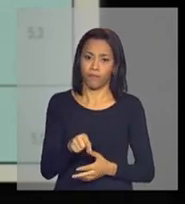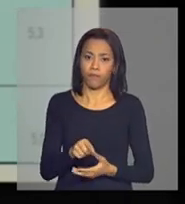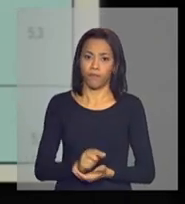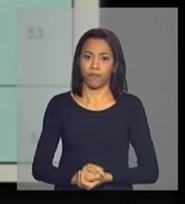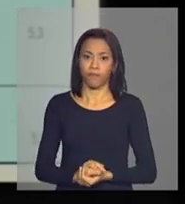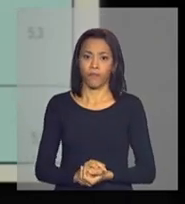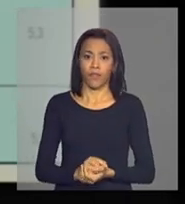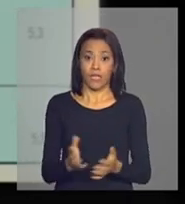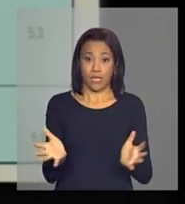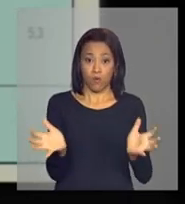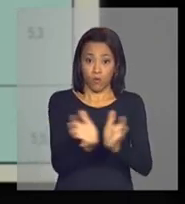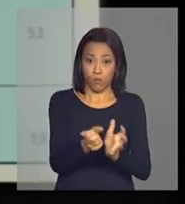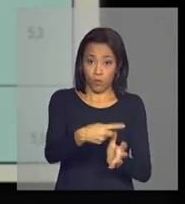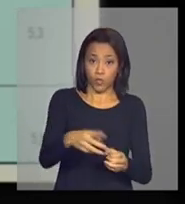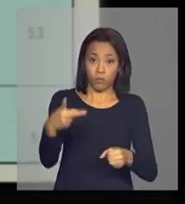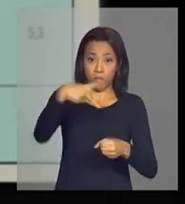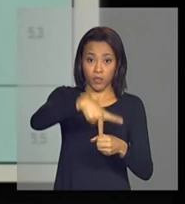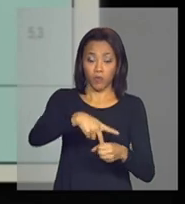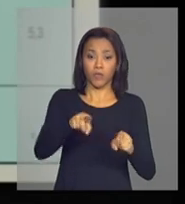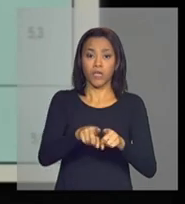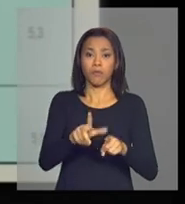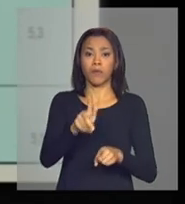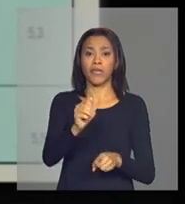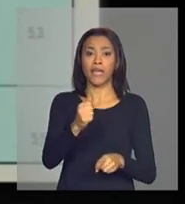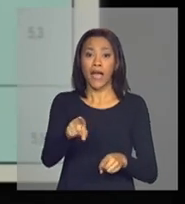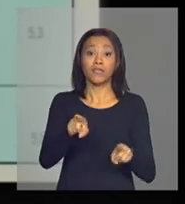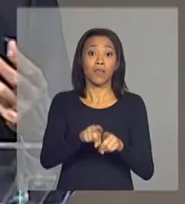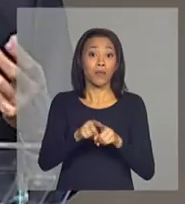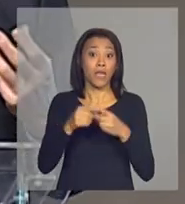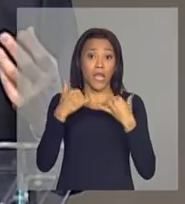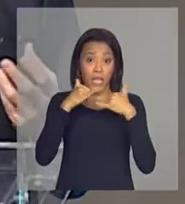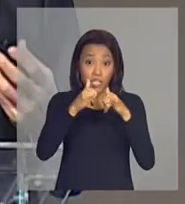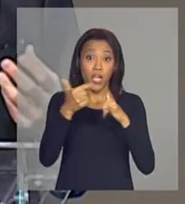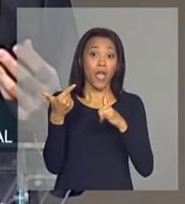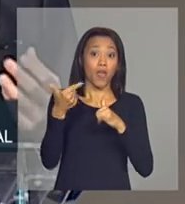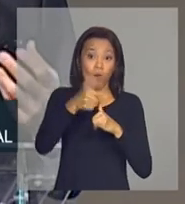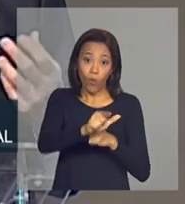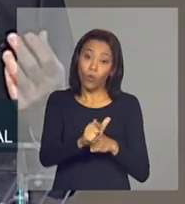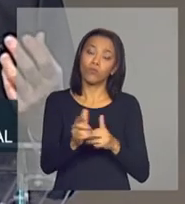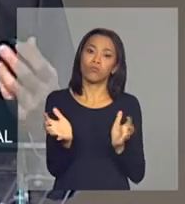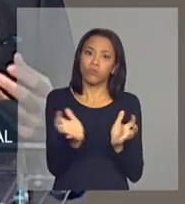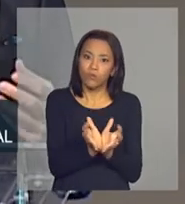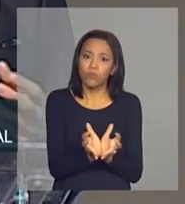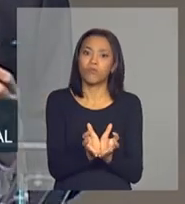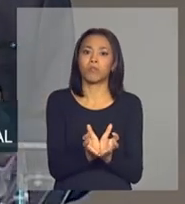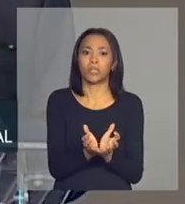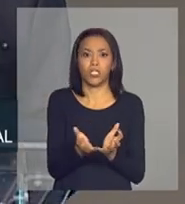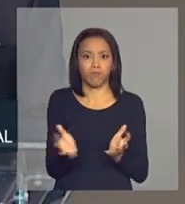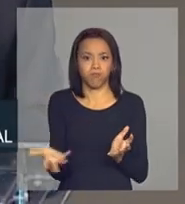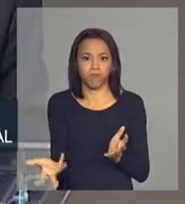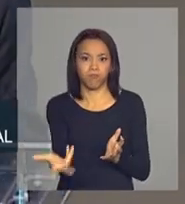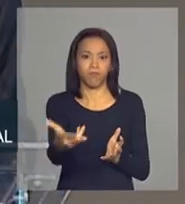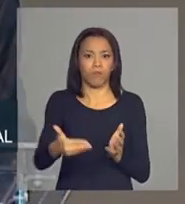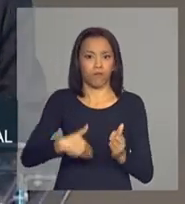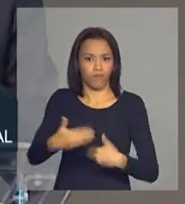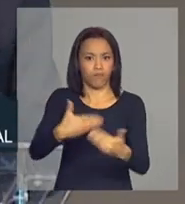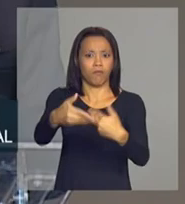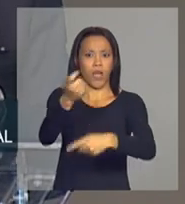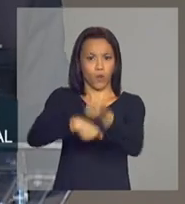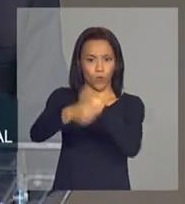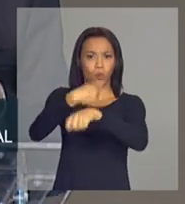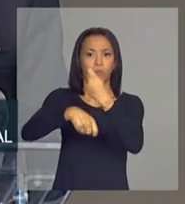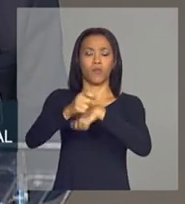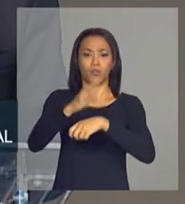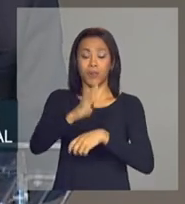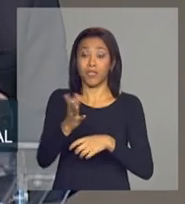cadeia de petróleo e gás e os investimentos em energia são outra fonte importante de dinamismo ou seja a economia brasileira tem uma